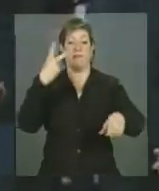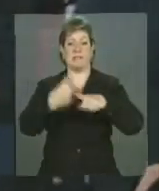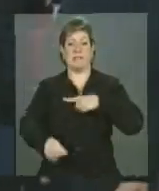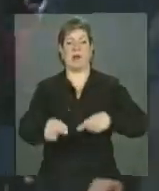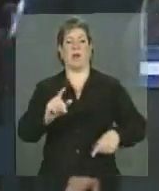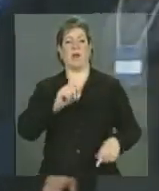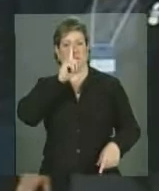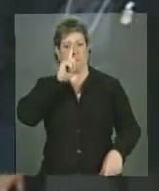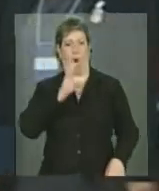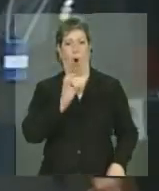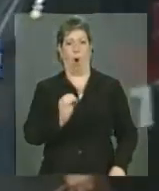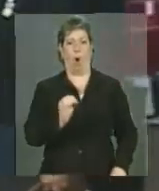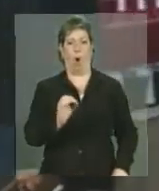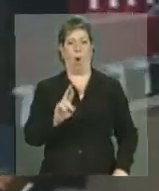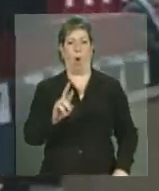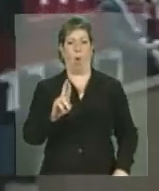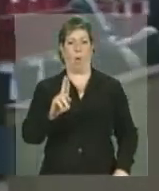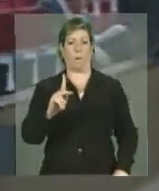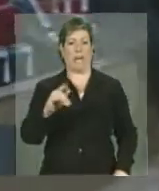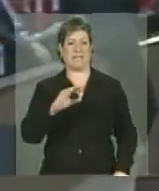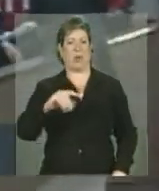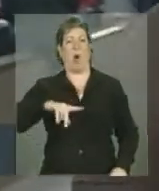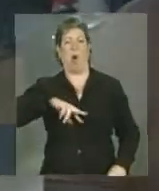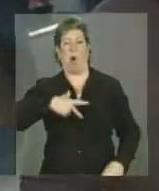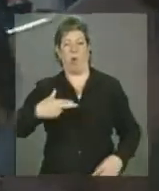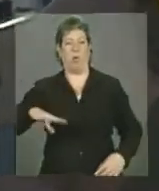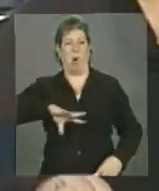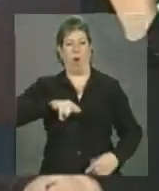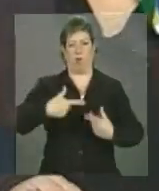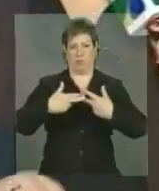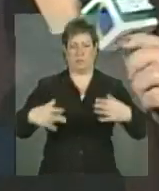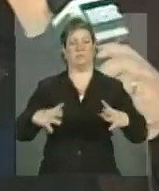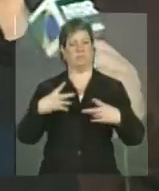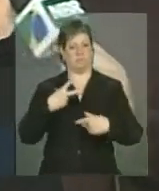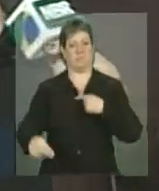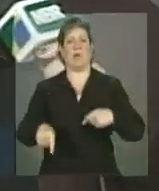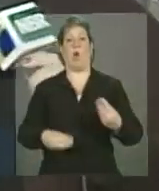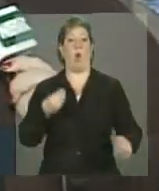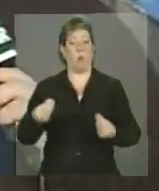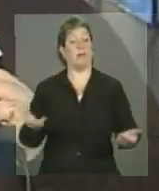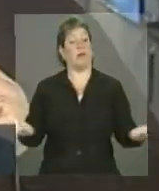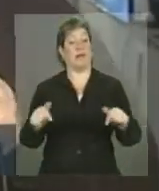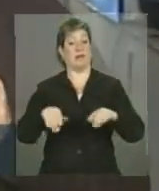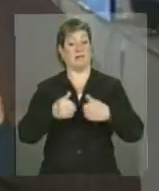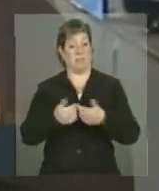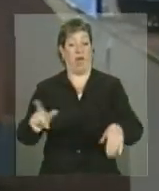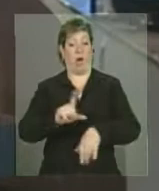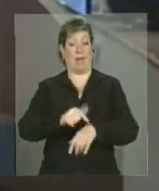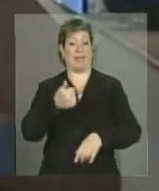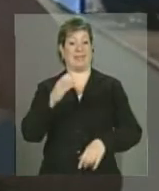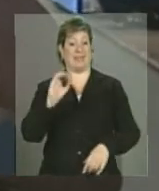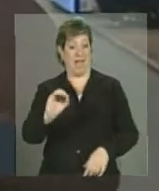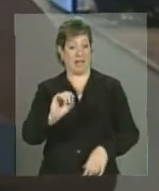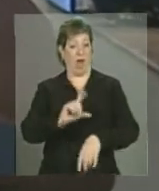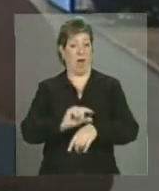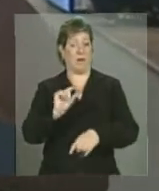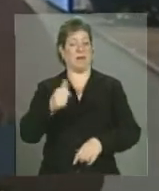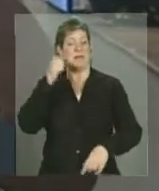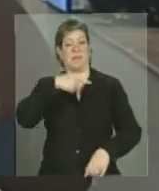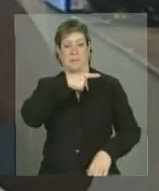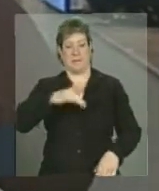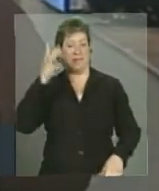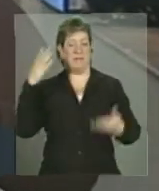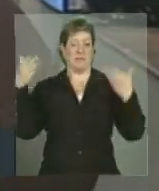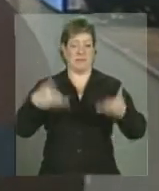corrupção. A abertura do evento está marcada agora para as 10 horas da manhã e conta com a presença da presidenta Dilma Rousseff e